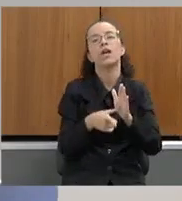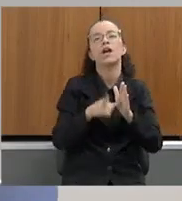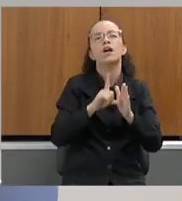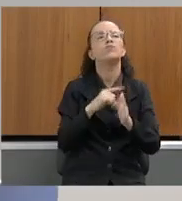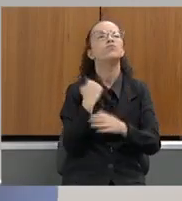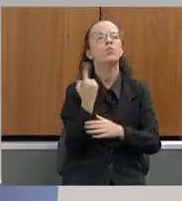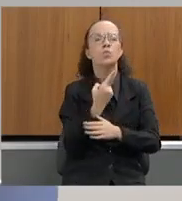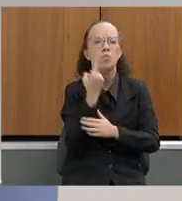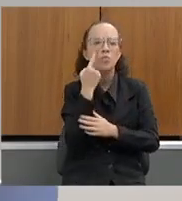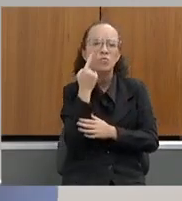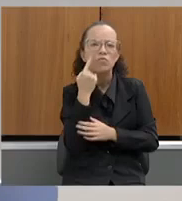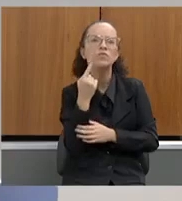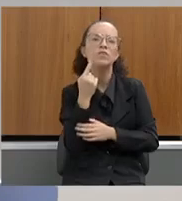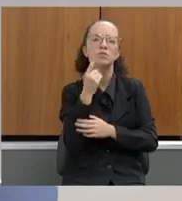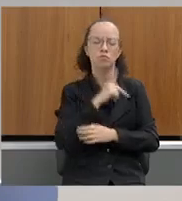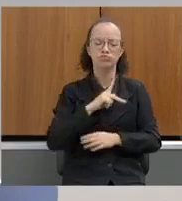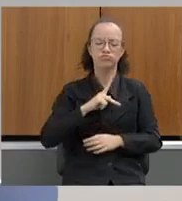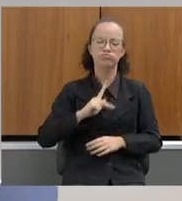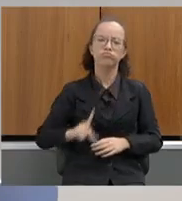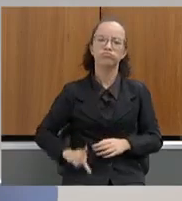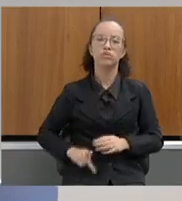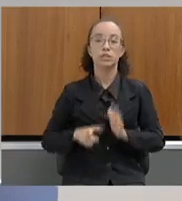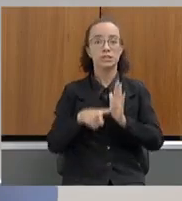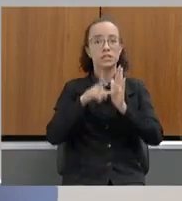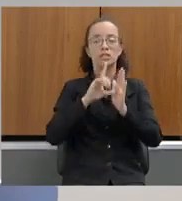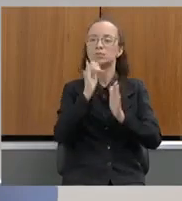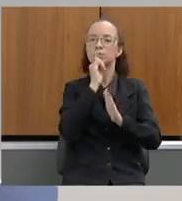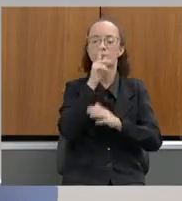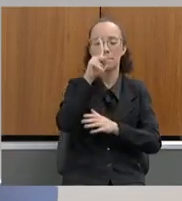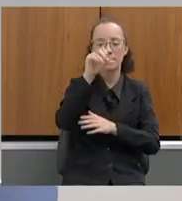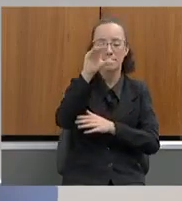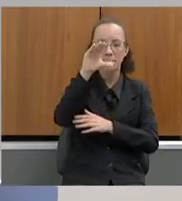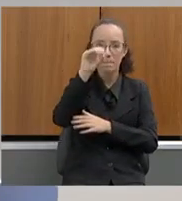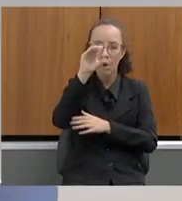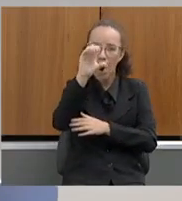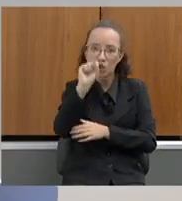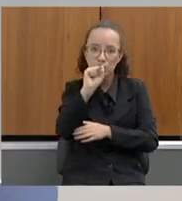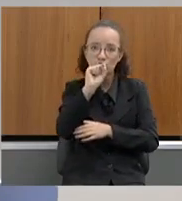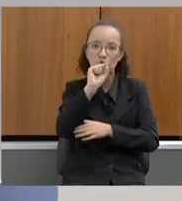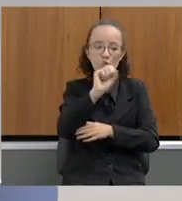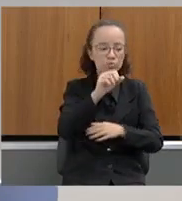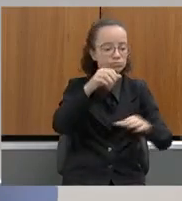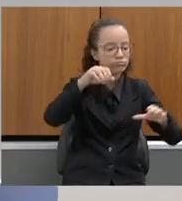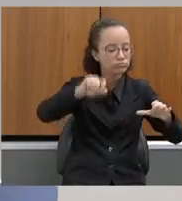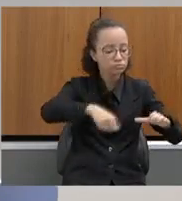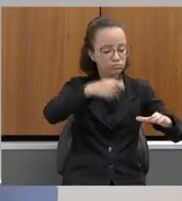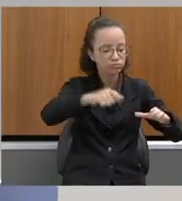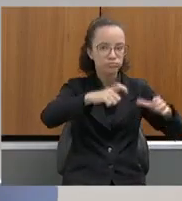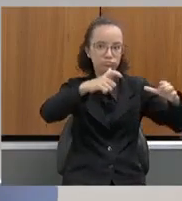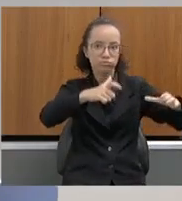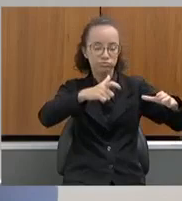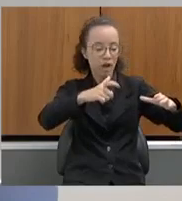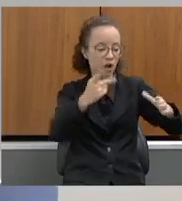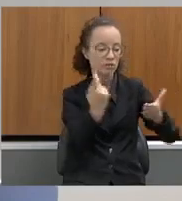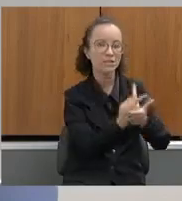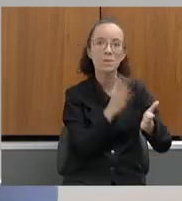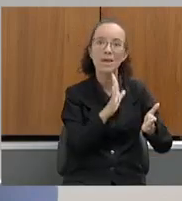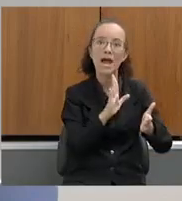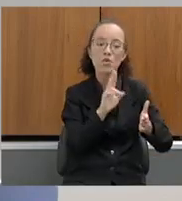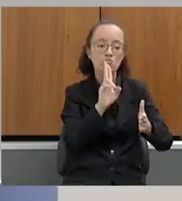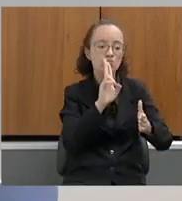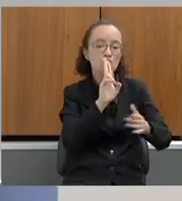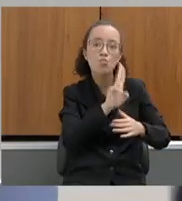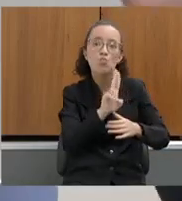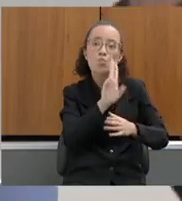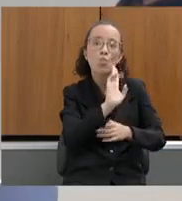política pública anteriores, poços que foram perfurados e nunca foram utilizados no estado de Minas Gerais, no norte de Minas. Dá uma